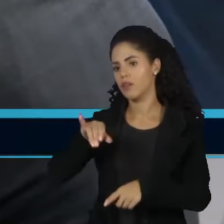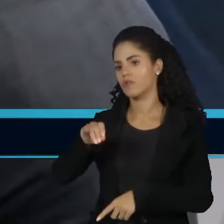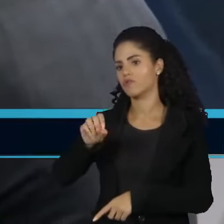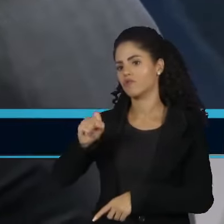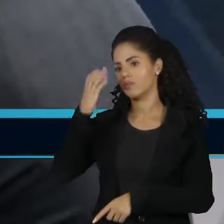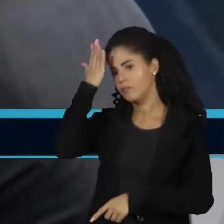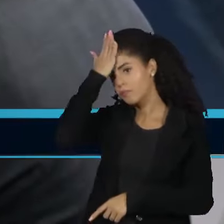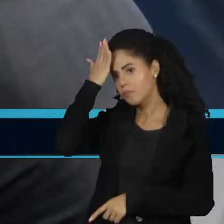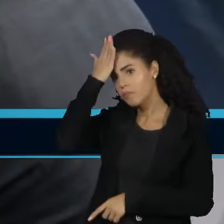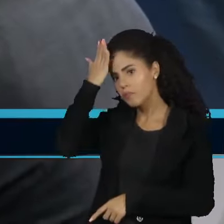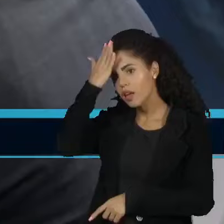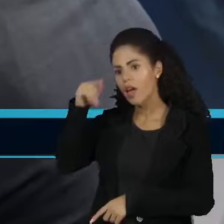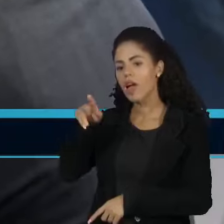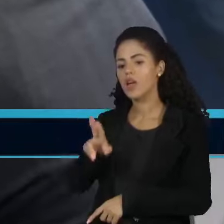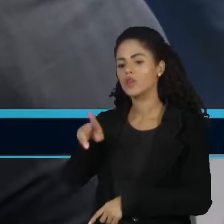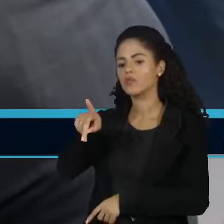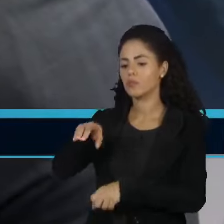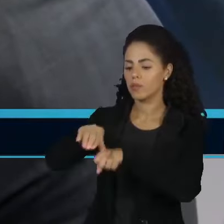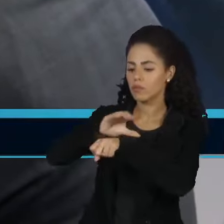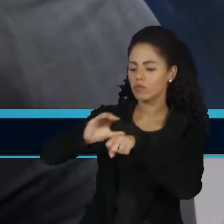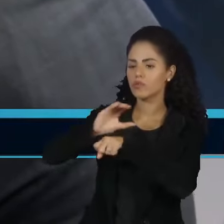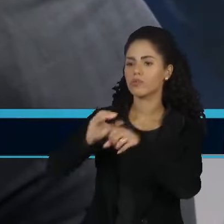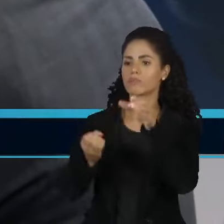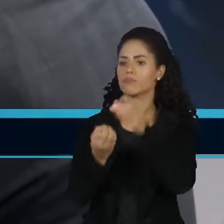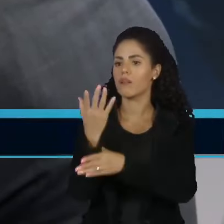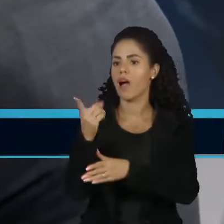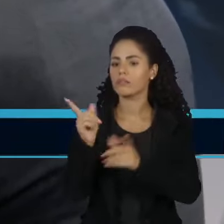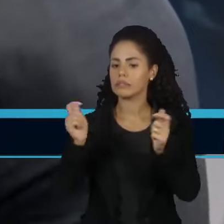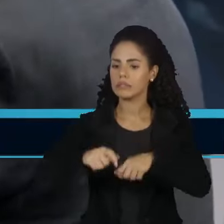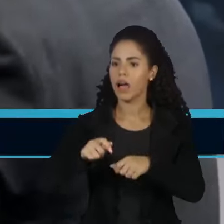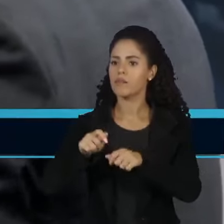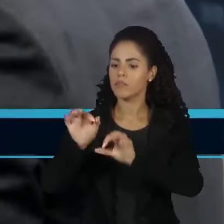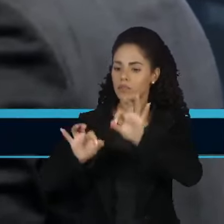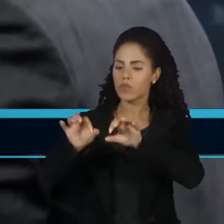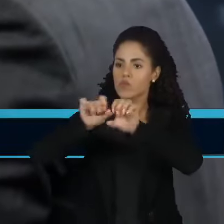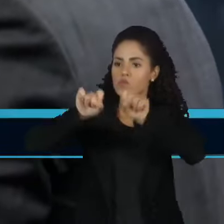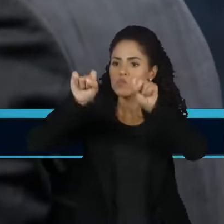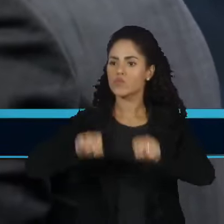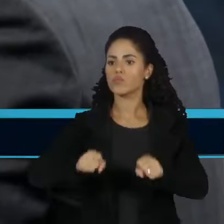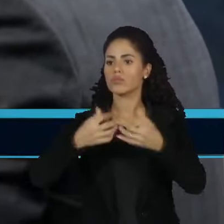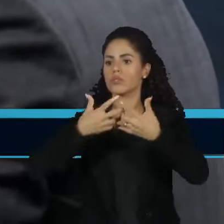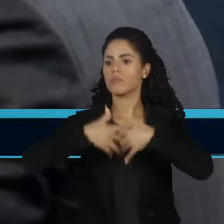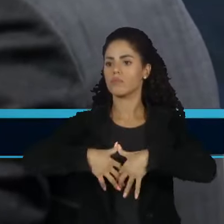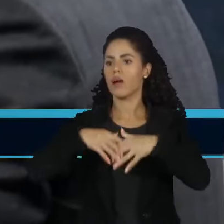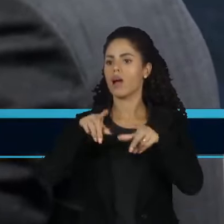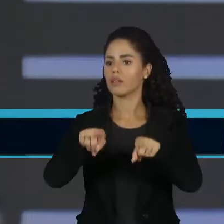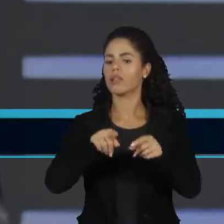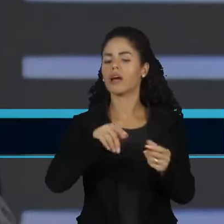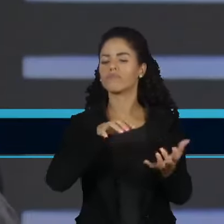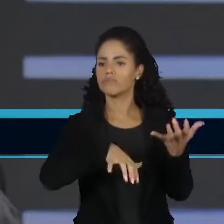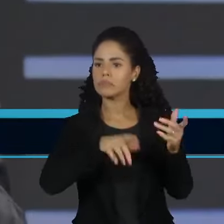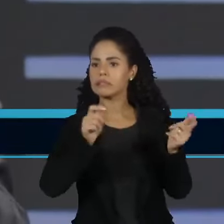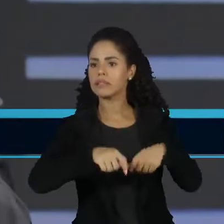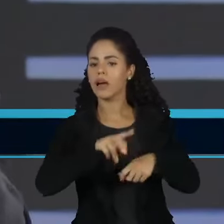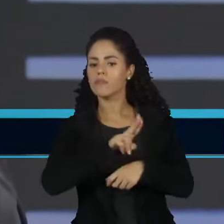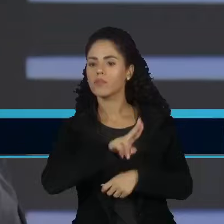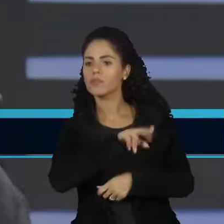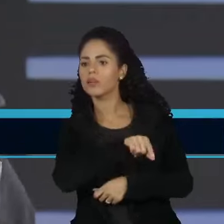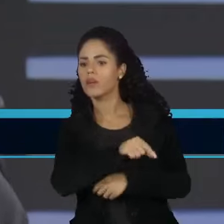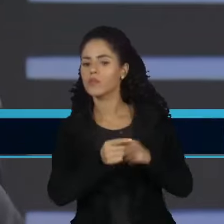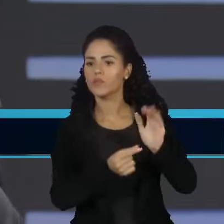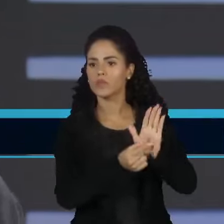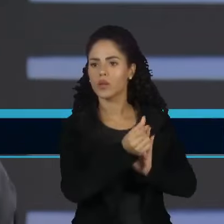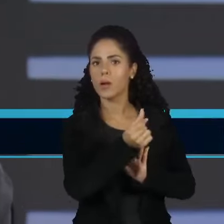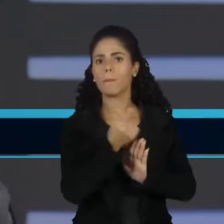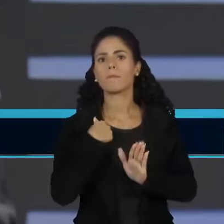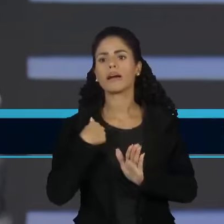pessoas que trabalhou nisso na Constituinte e construiu uma sistemática perfeita, onde o Congresso podia atuar no orçamento, mas ele atuava de maneira